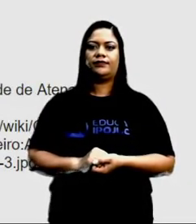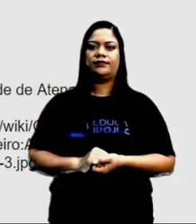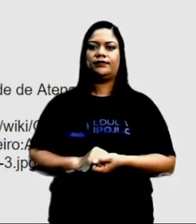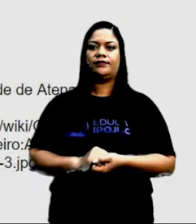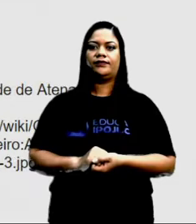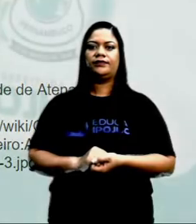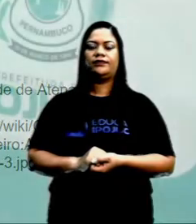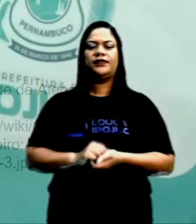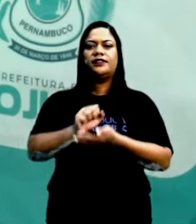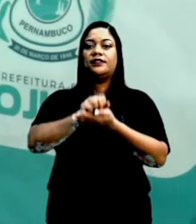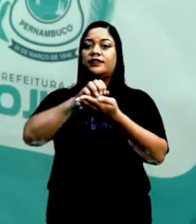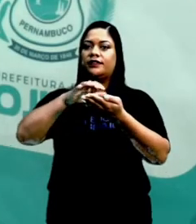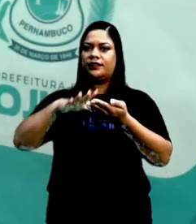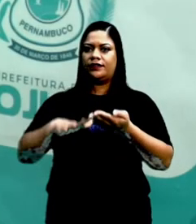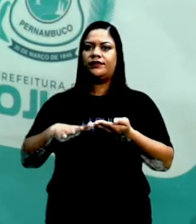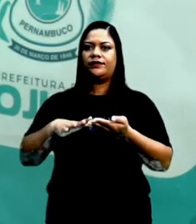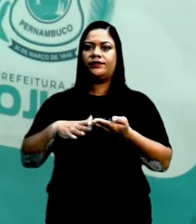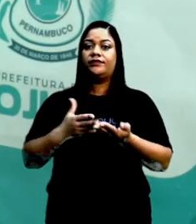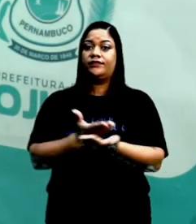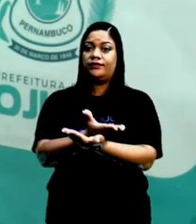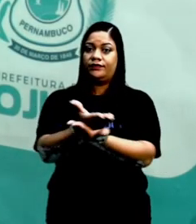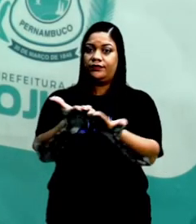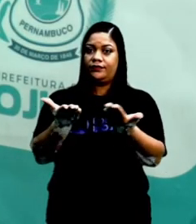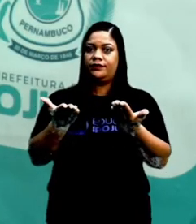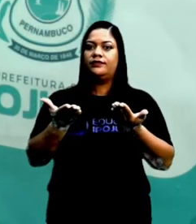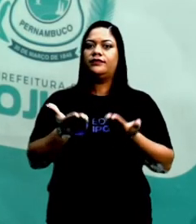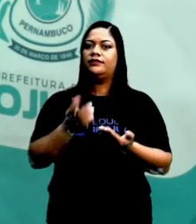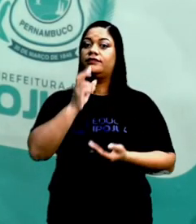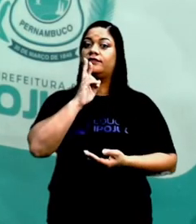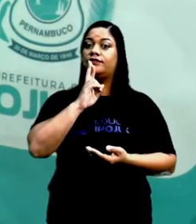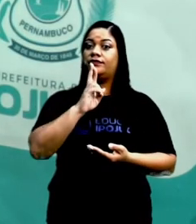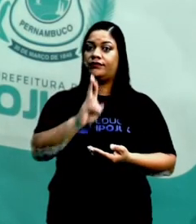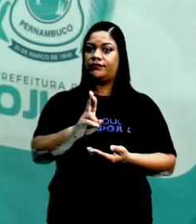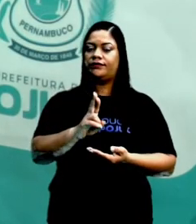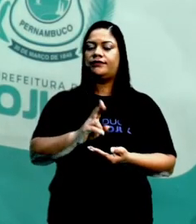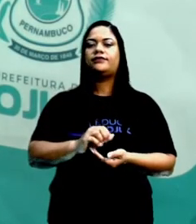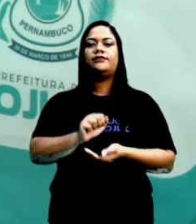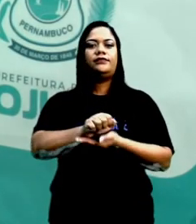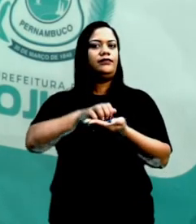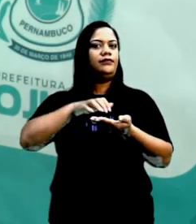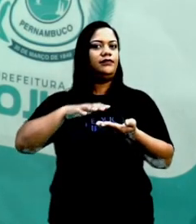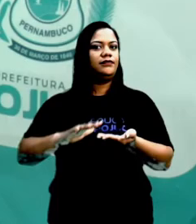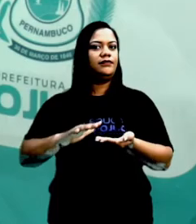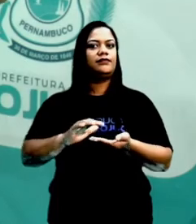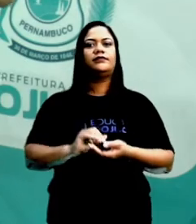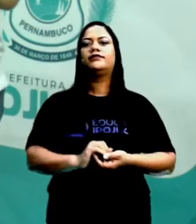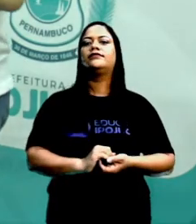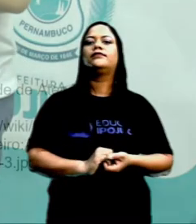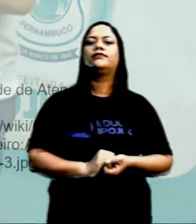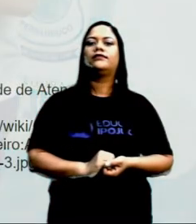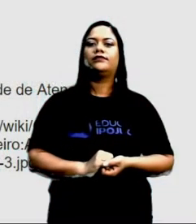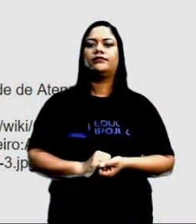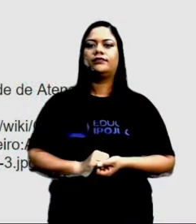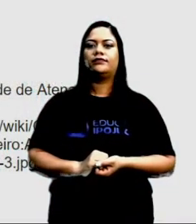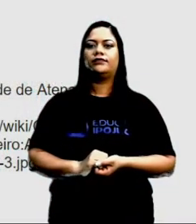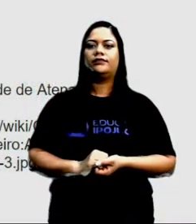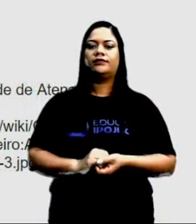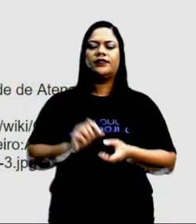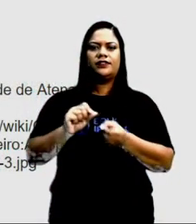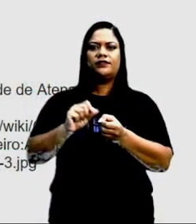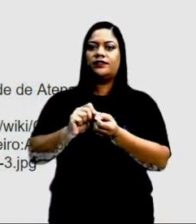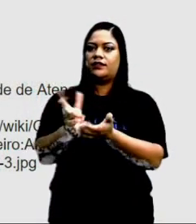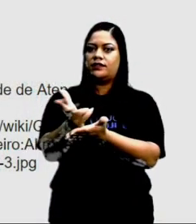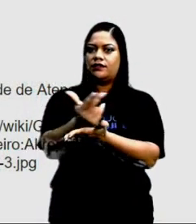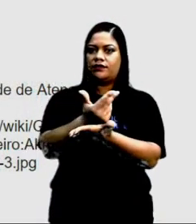Atividade. Atividade. Peguem aí o caderno de vocês e respondam a seguinte atividade. Façam um